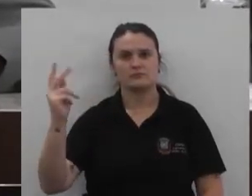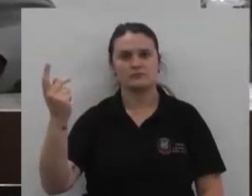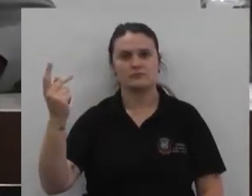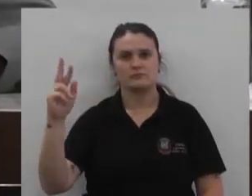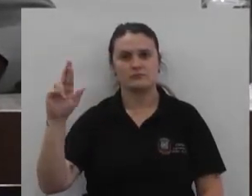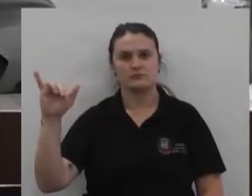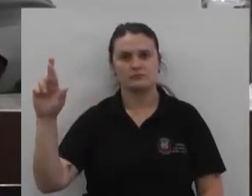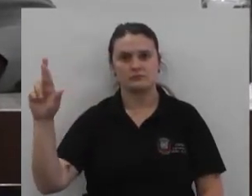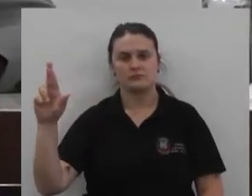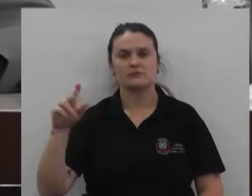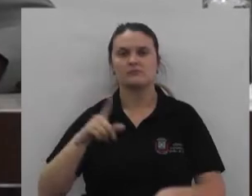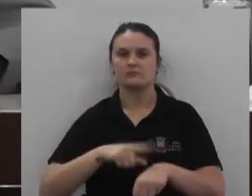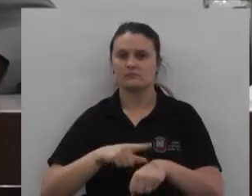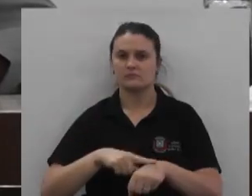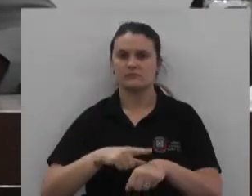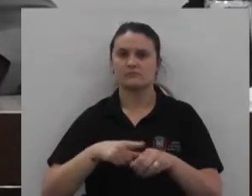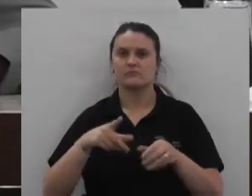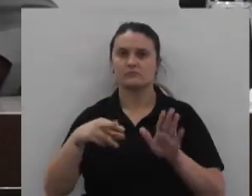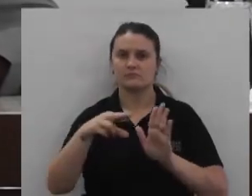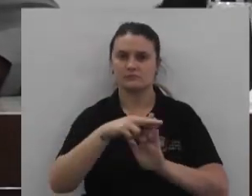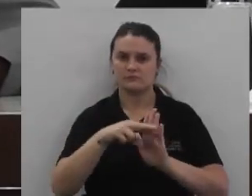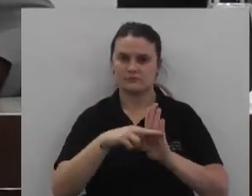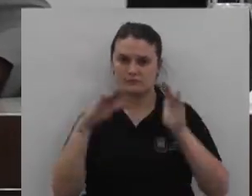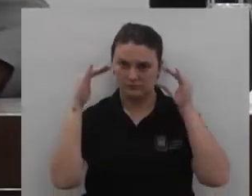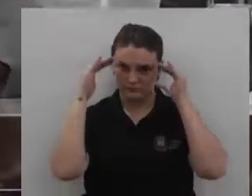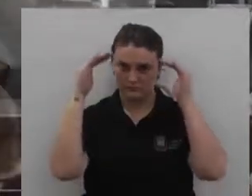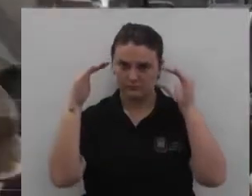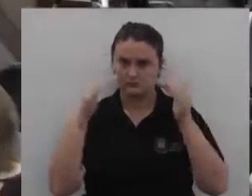Pelo tempo regulamentar Desta casa